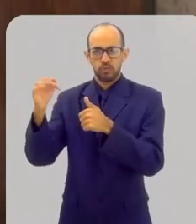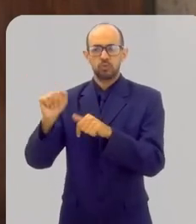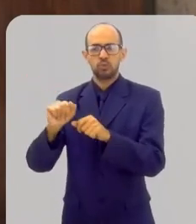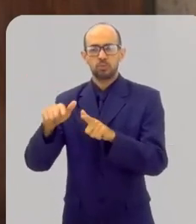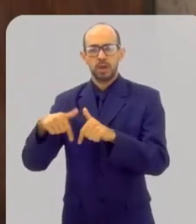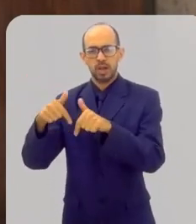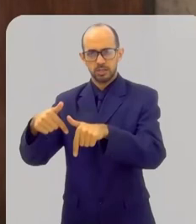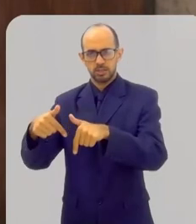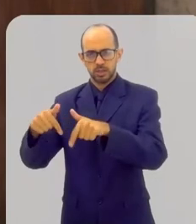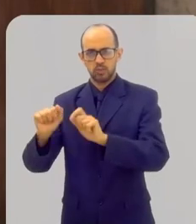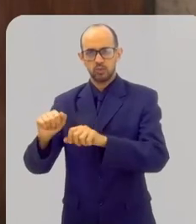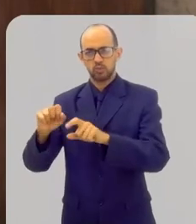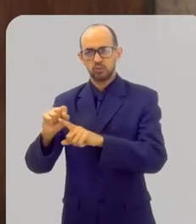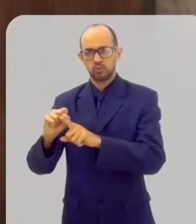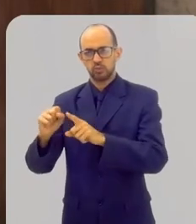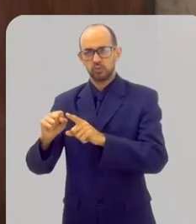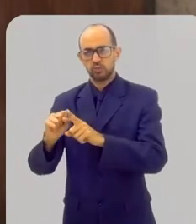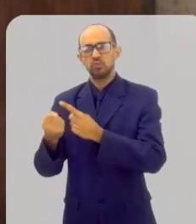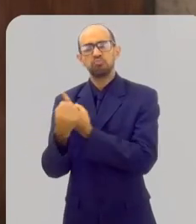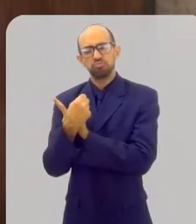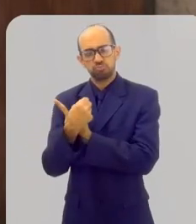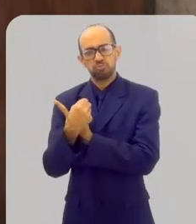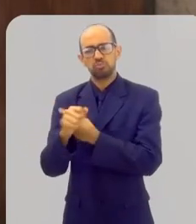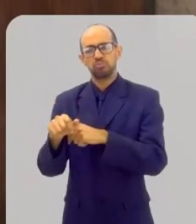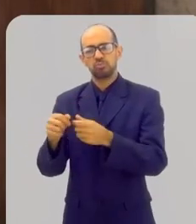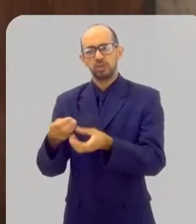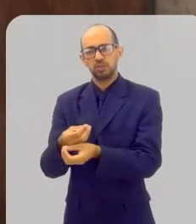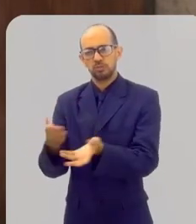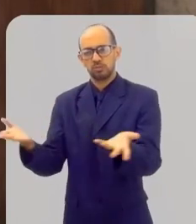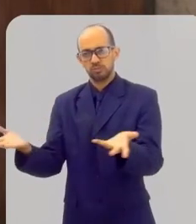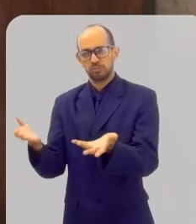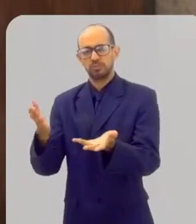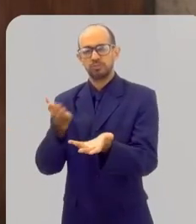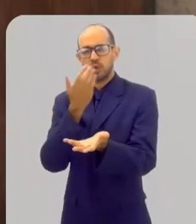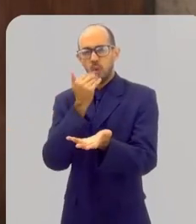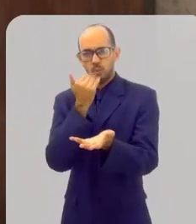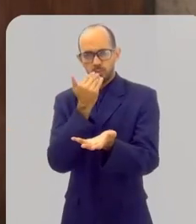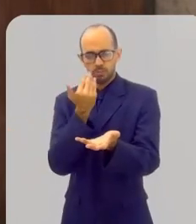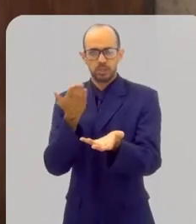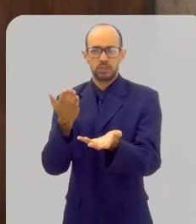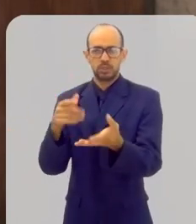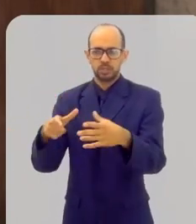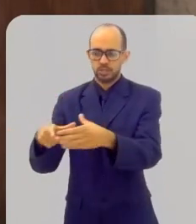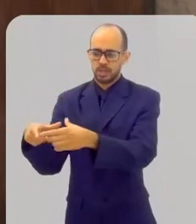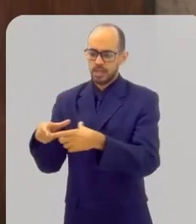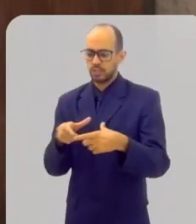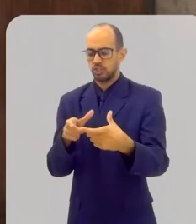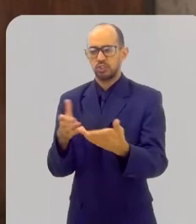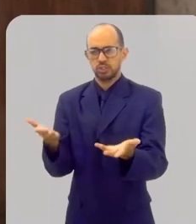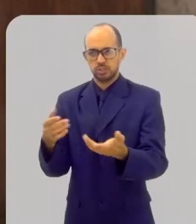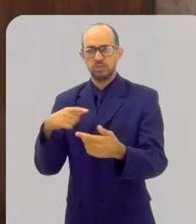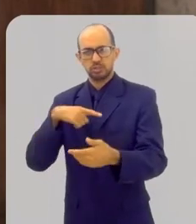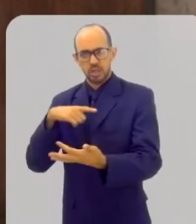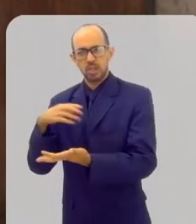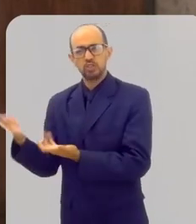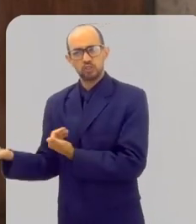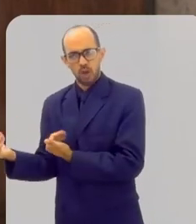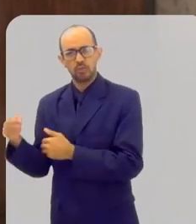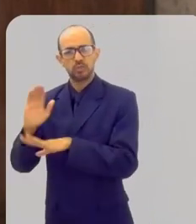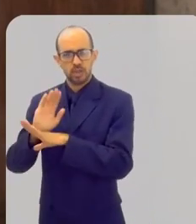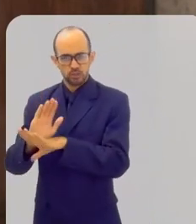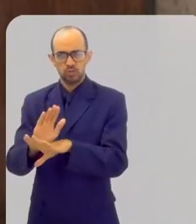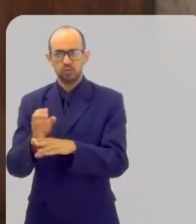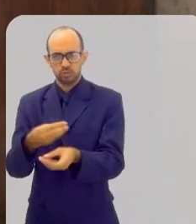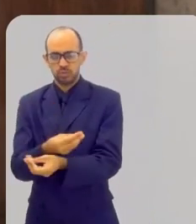iniciativas sociais de ajuda aos outros. Nós temos aqui também uma iniciativa de distribuição de quentinhas. Então, há jovens que participam